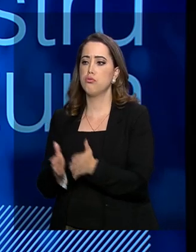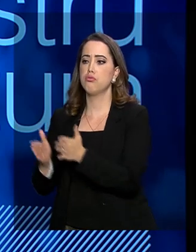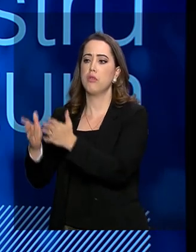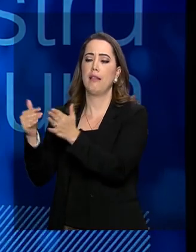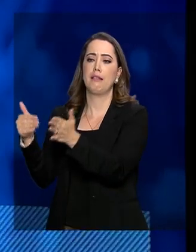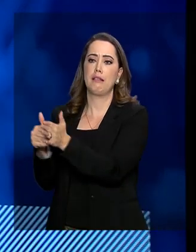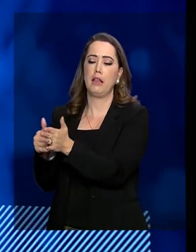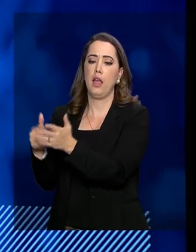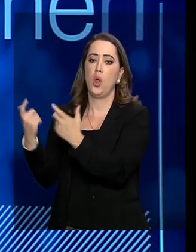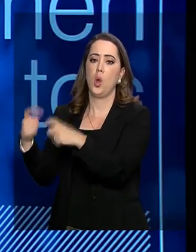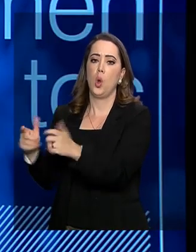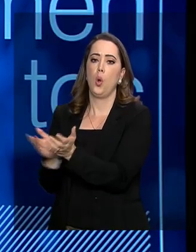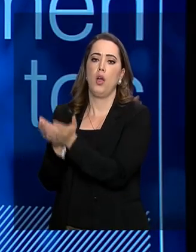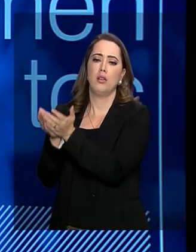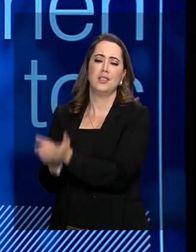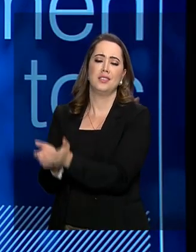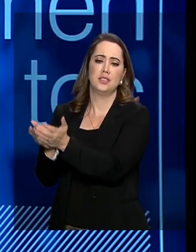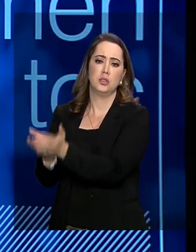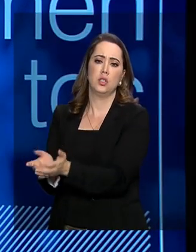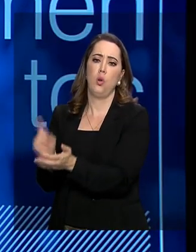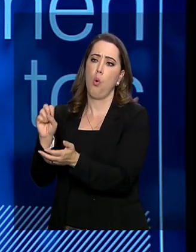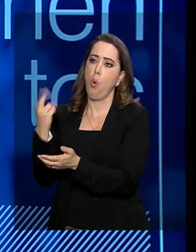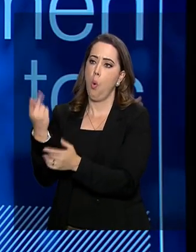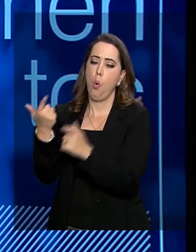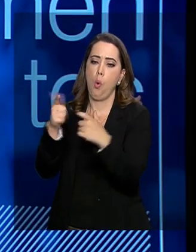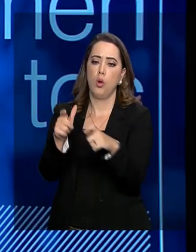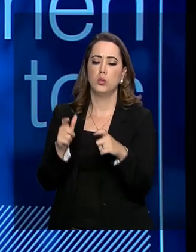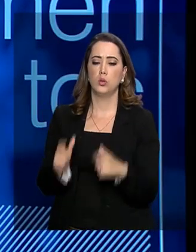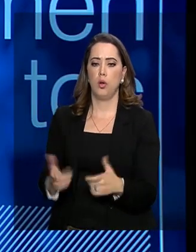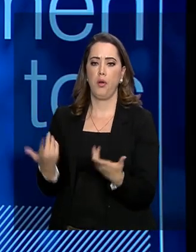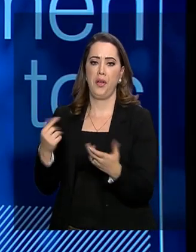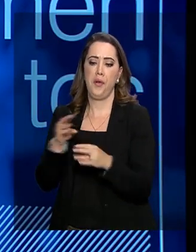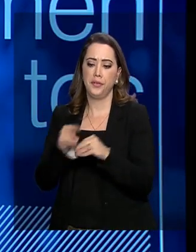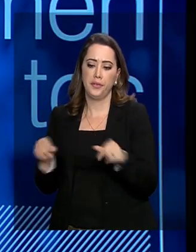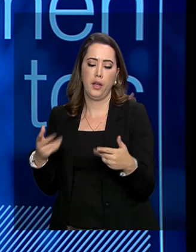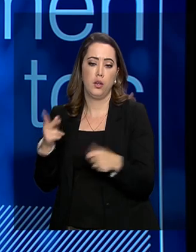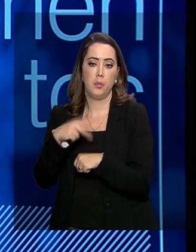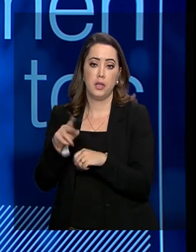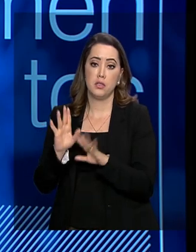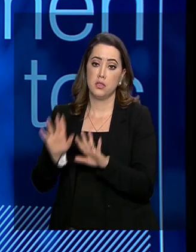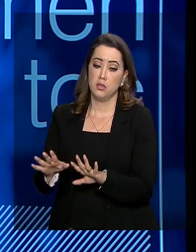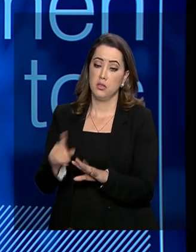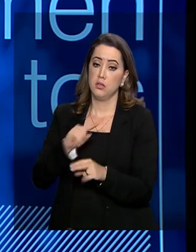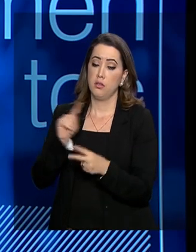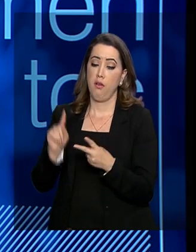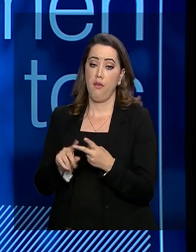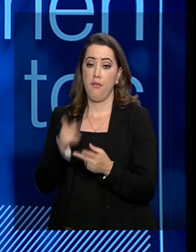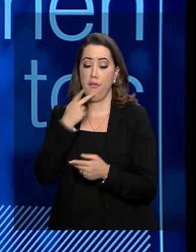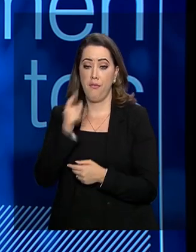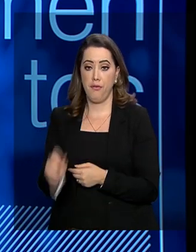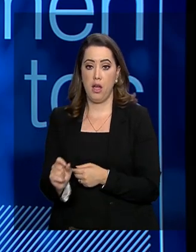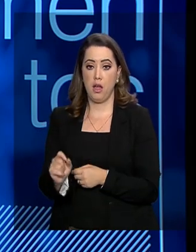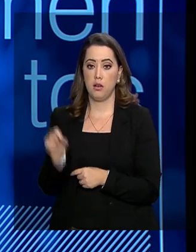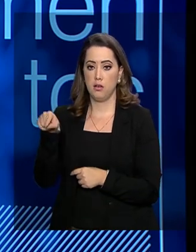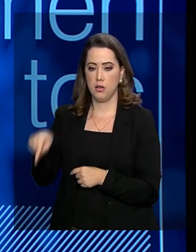o porto e aí ser exportado ou até o outro destino, seja em terra no país. Quando a fala de intermodalidade, nós estamos falando de